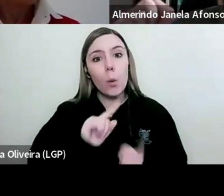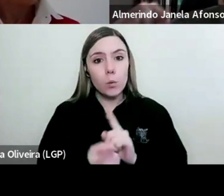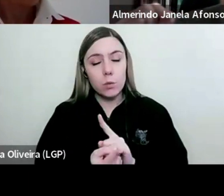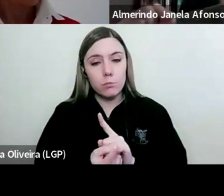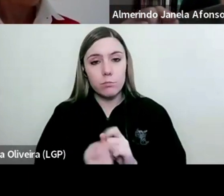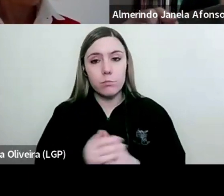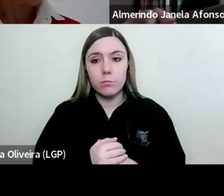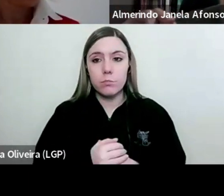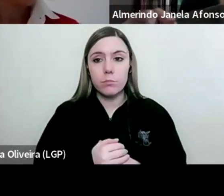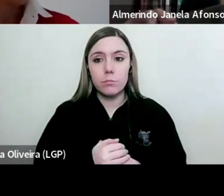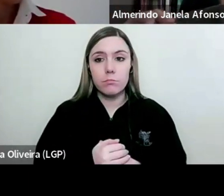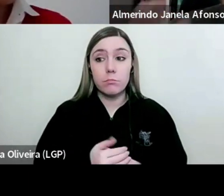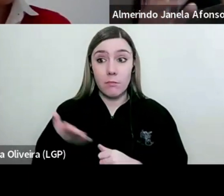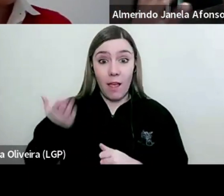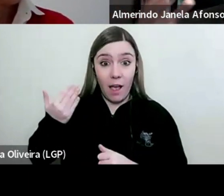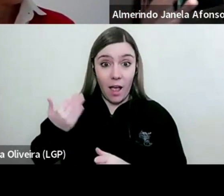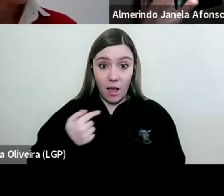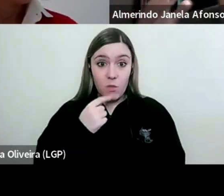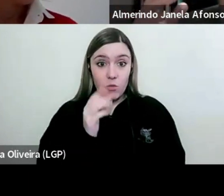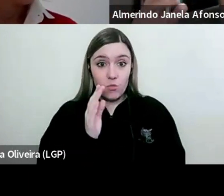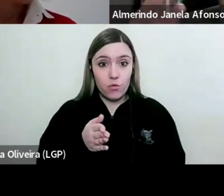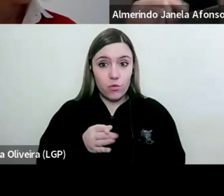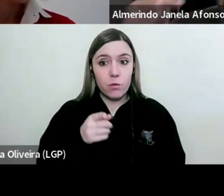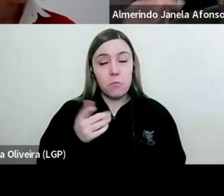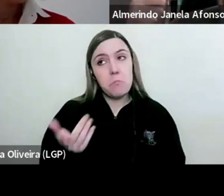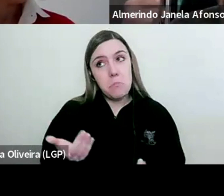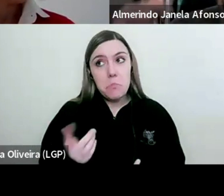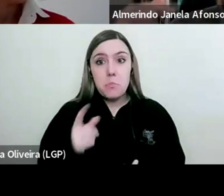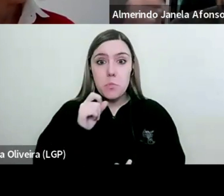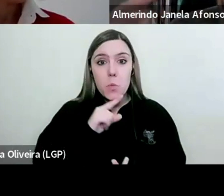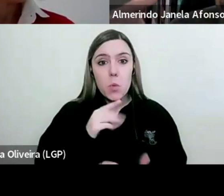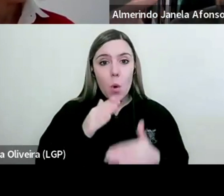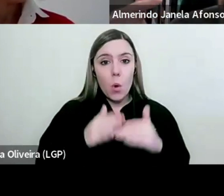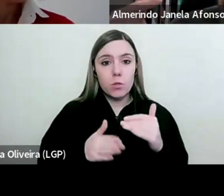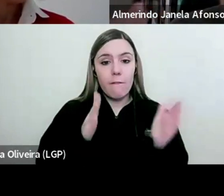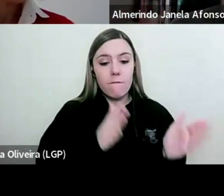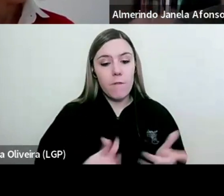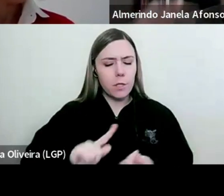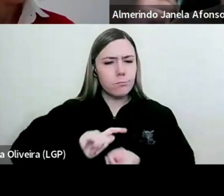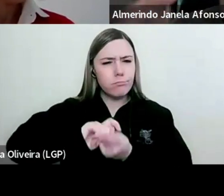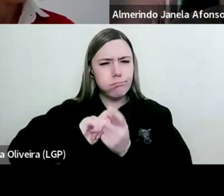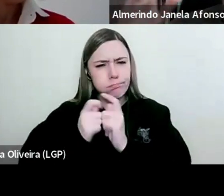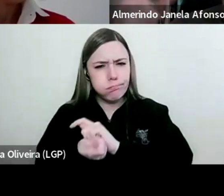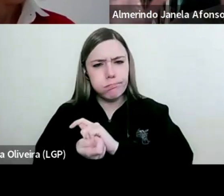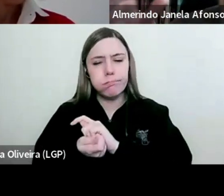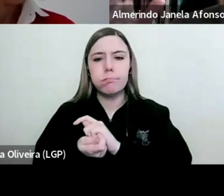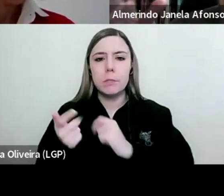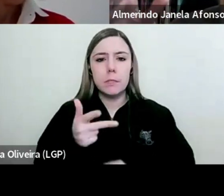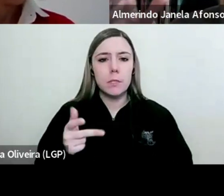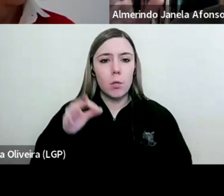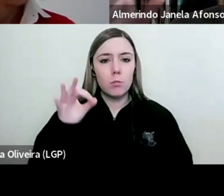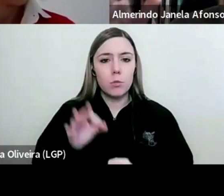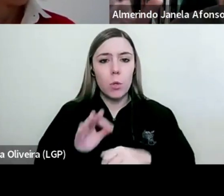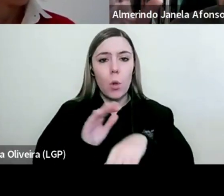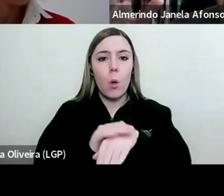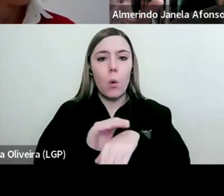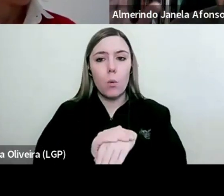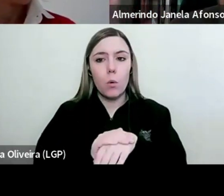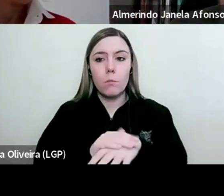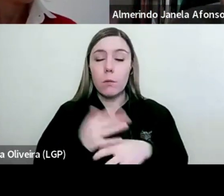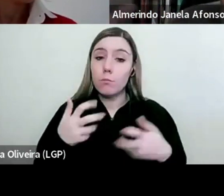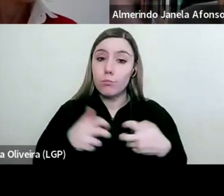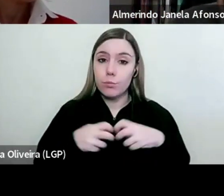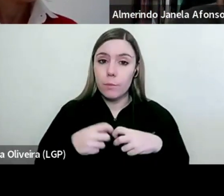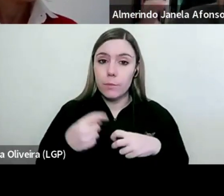Tudo o que atrás referi era esperado num período de mudanças profundas atravessado por grandes tensões.